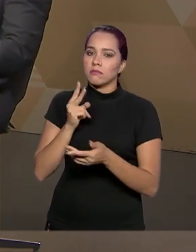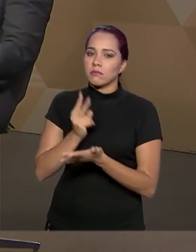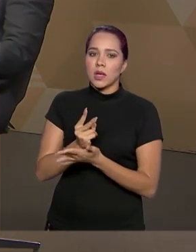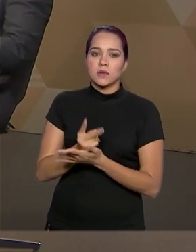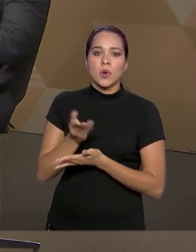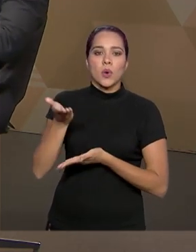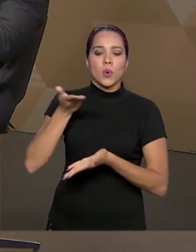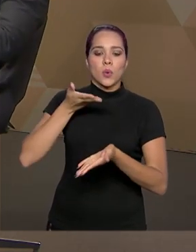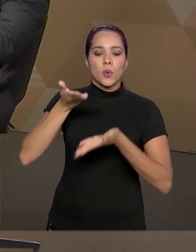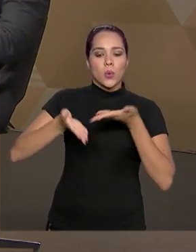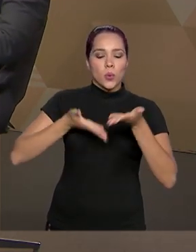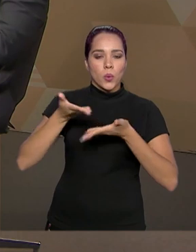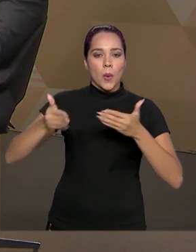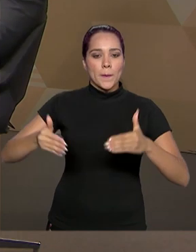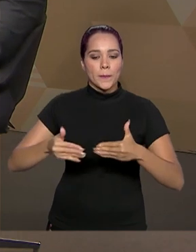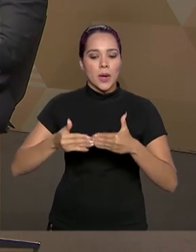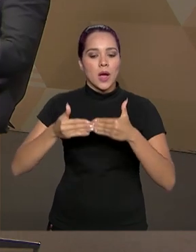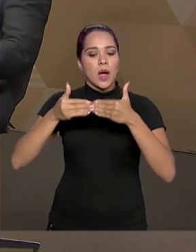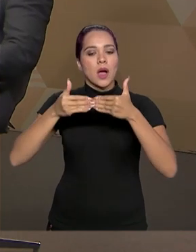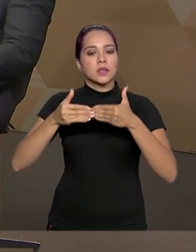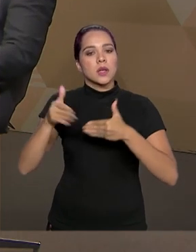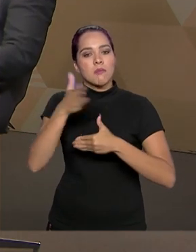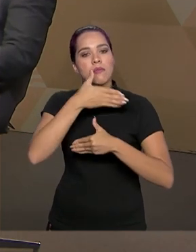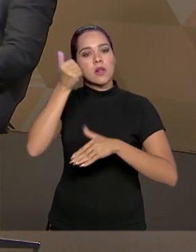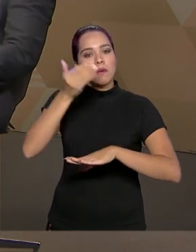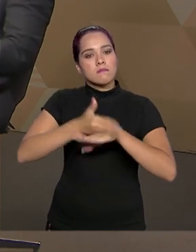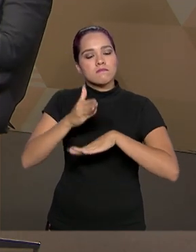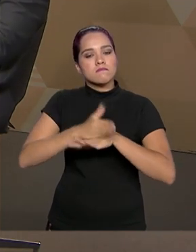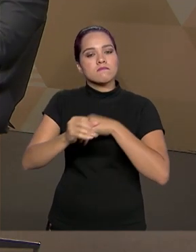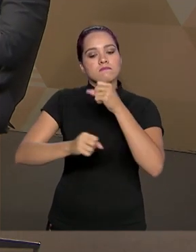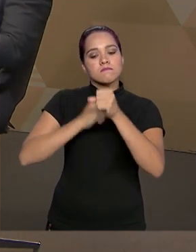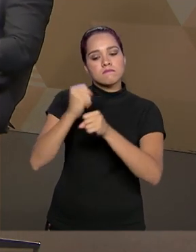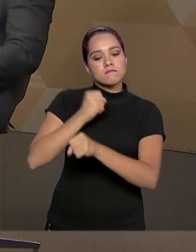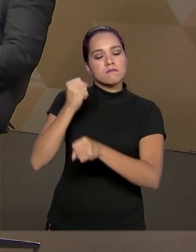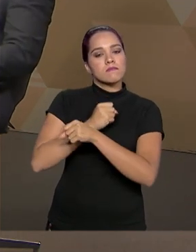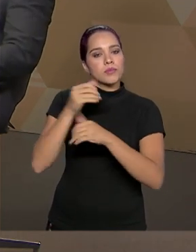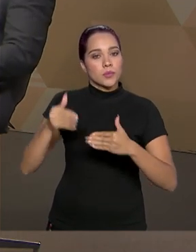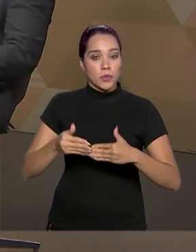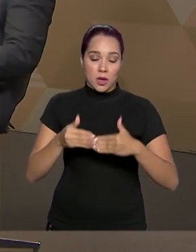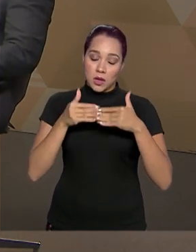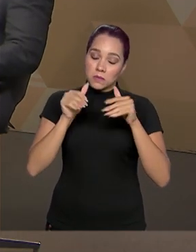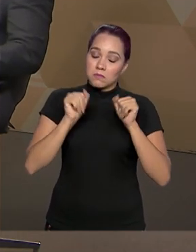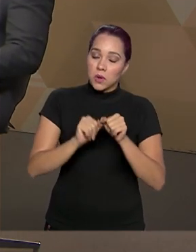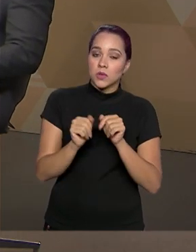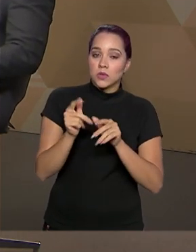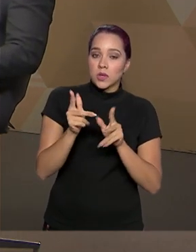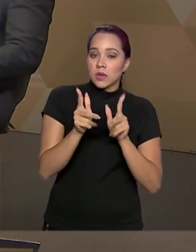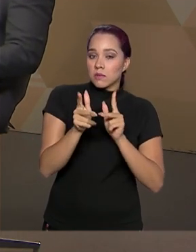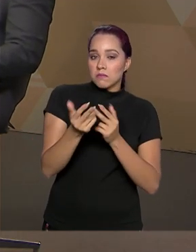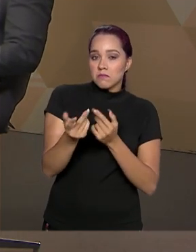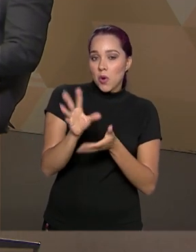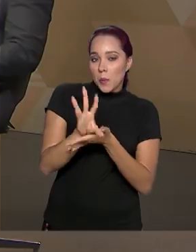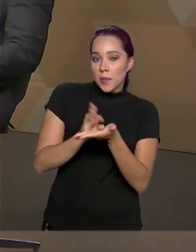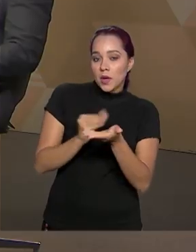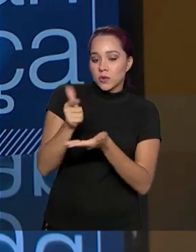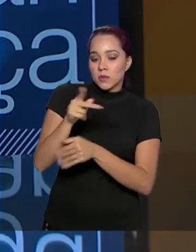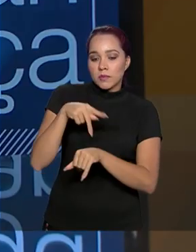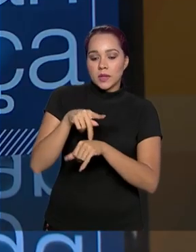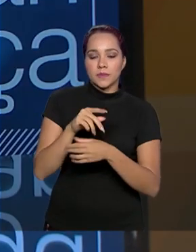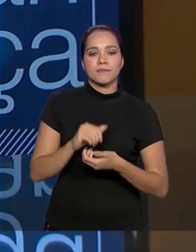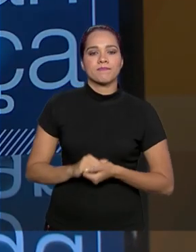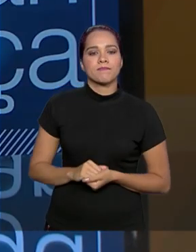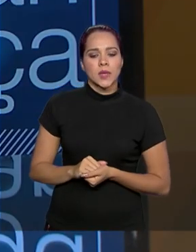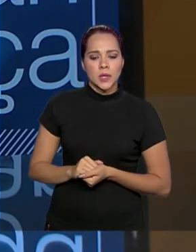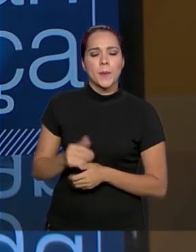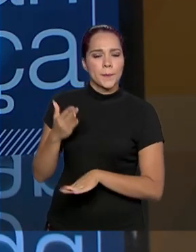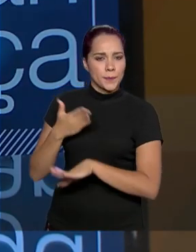cuidados com barragens, as melhores práticas para a construção de barragens podem ser assimiladas nos outros países com toda certeza. Sobre práticas, o